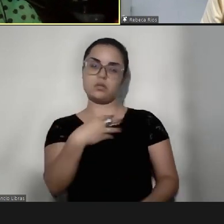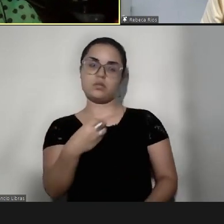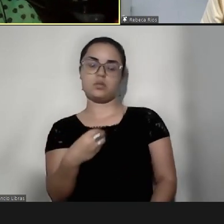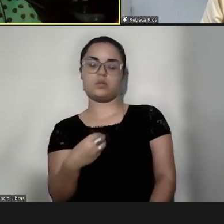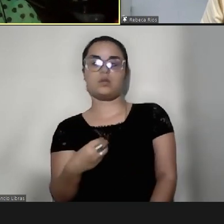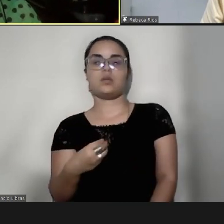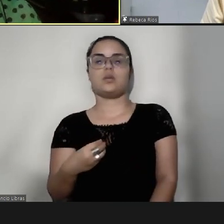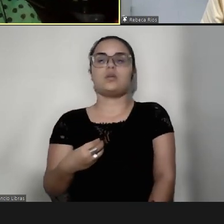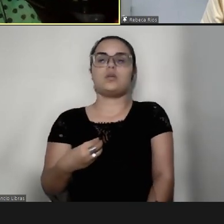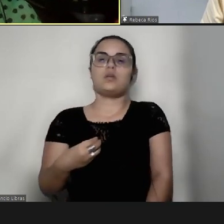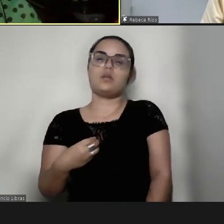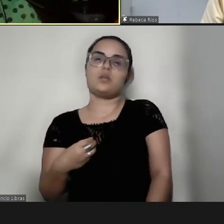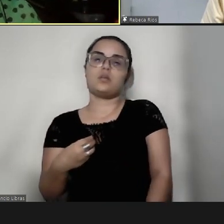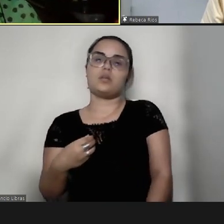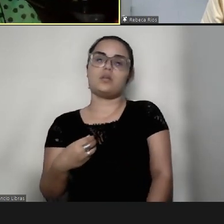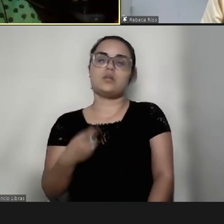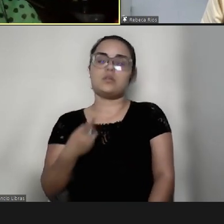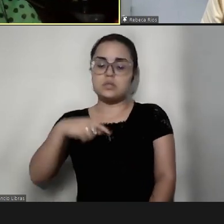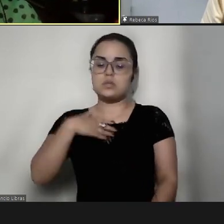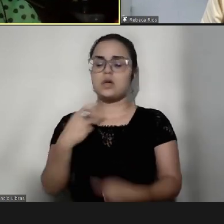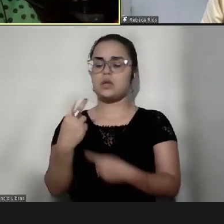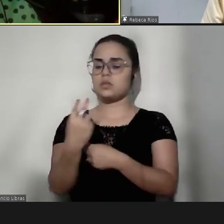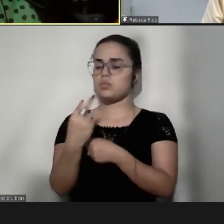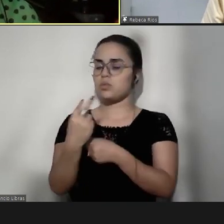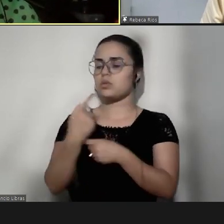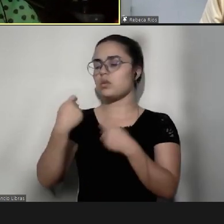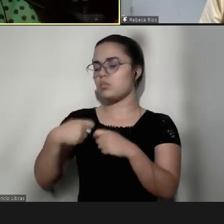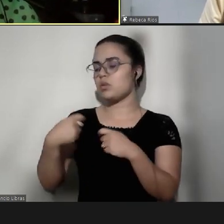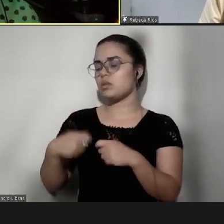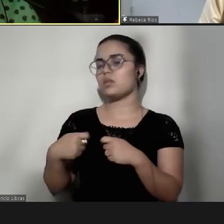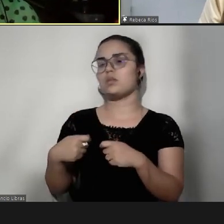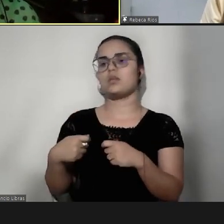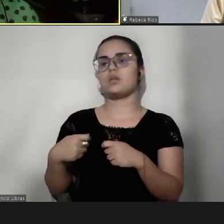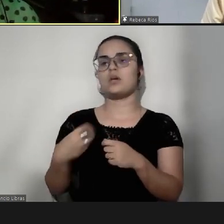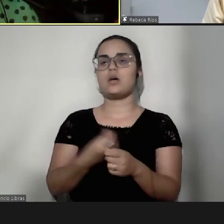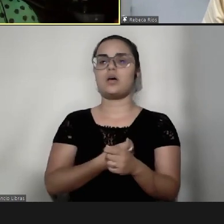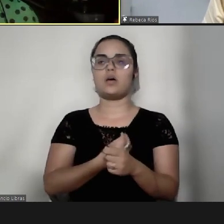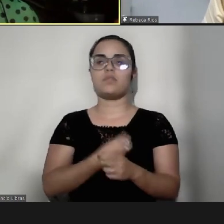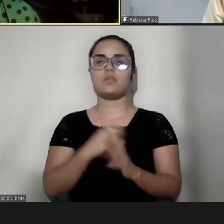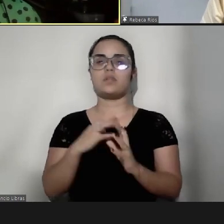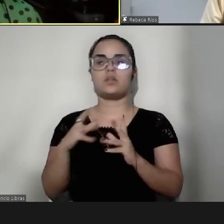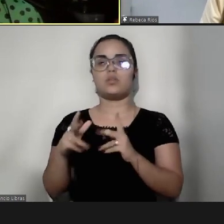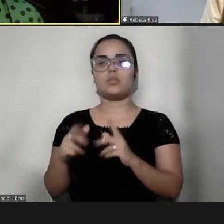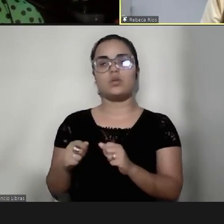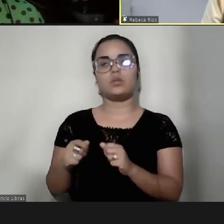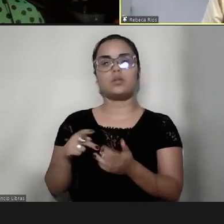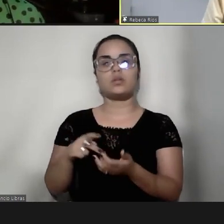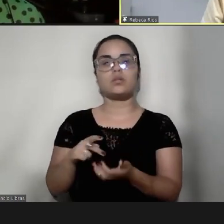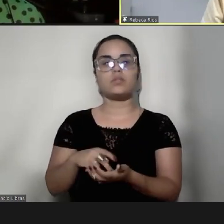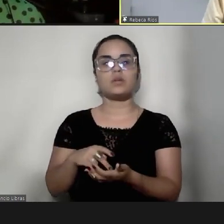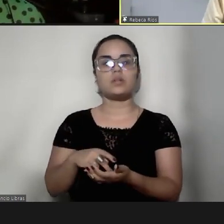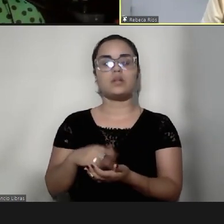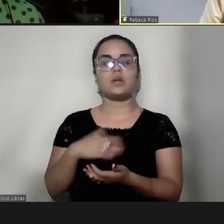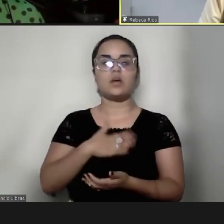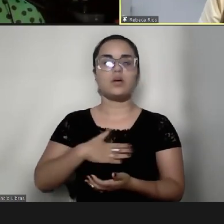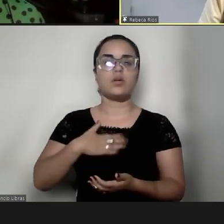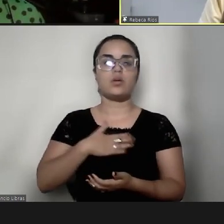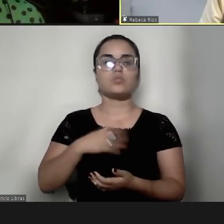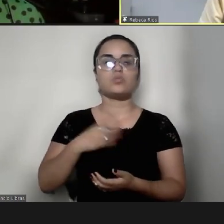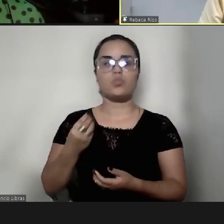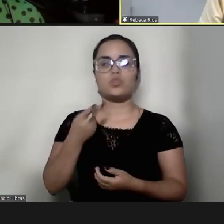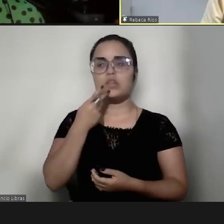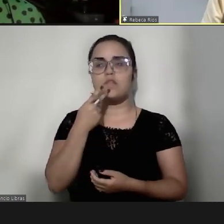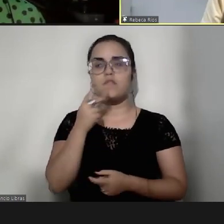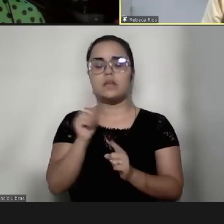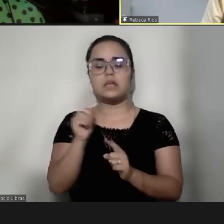consegue ser essa proteção que eles tanto precisam, ou precisar a vida inteira, na verdade. Eu gosto muito de falar, Andresa, que não